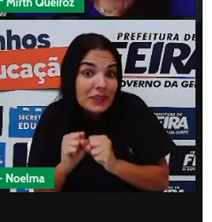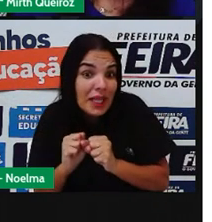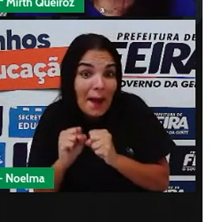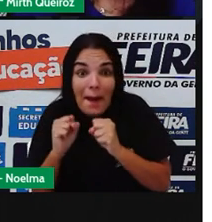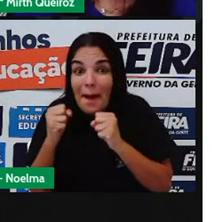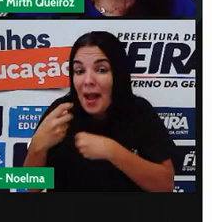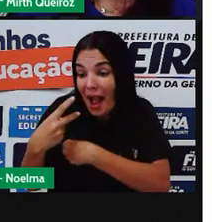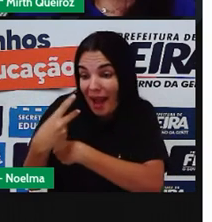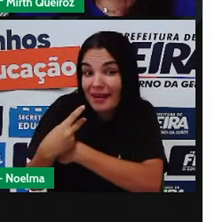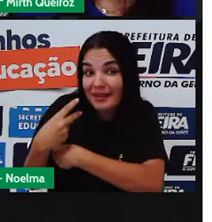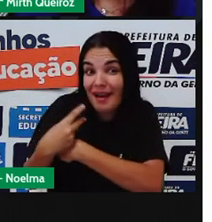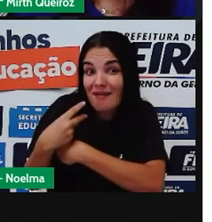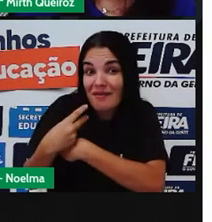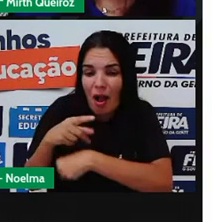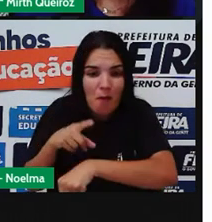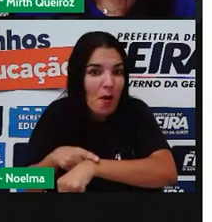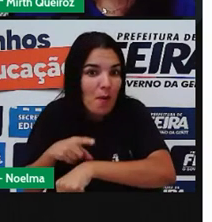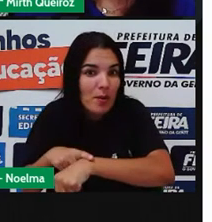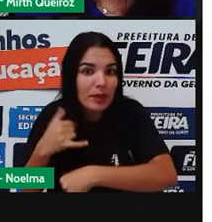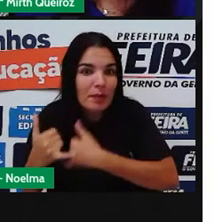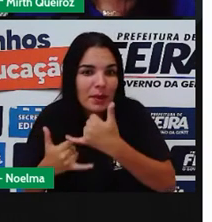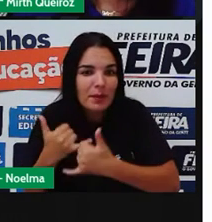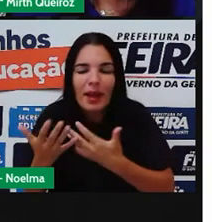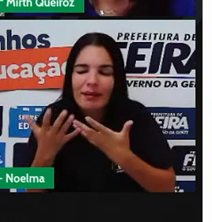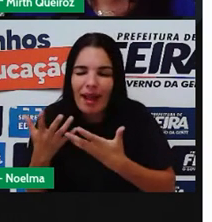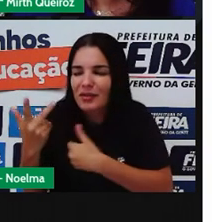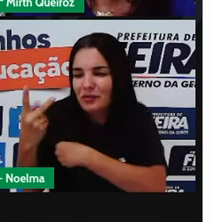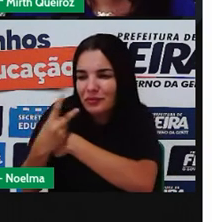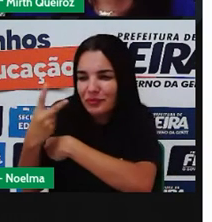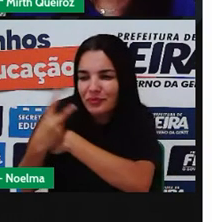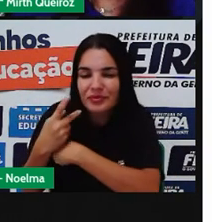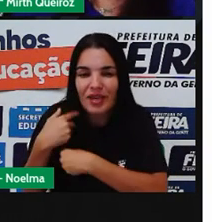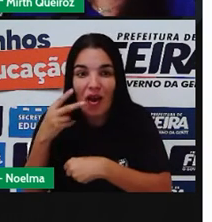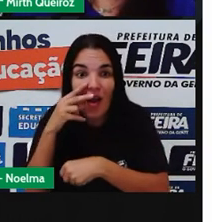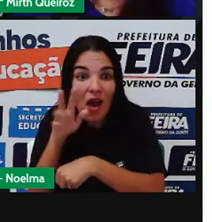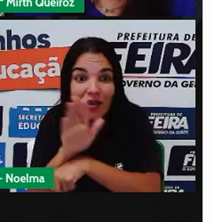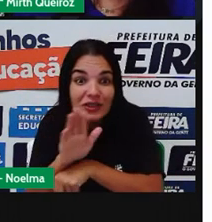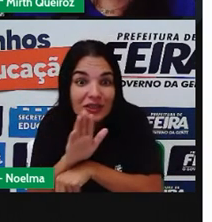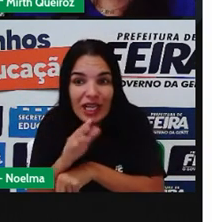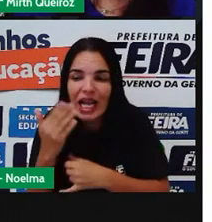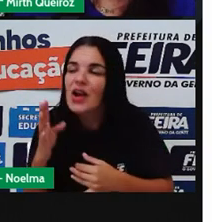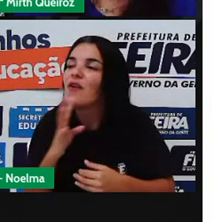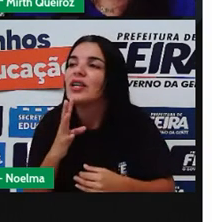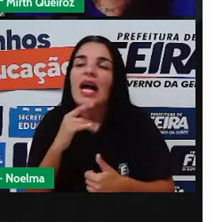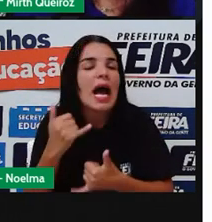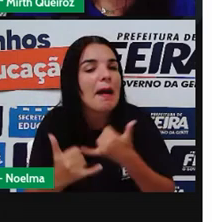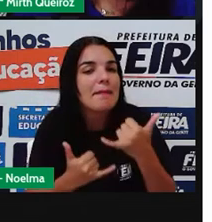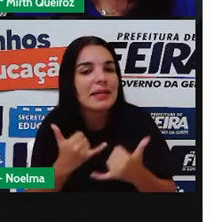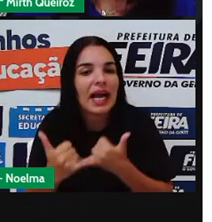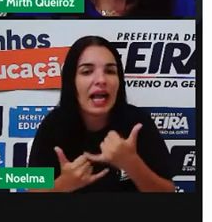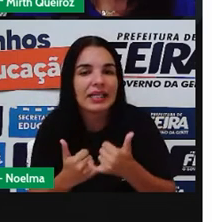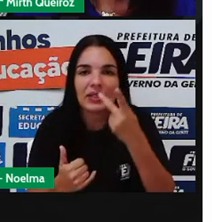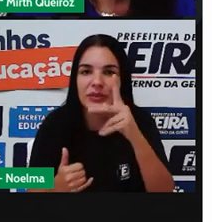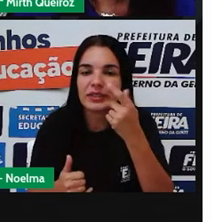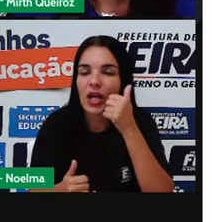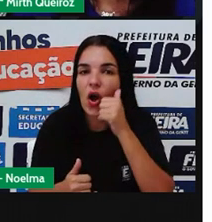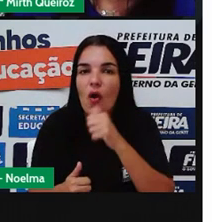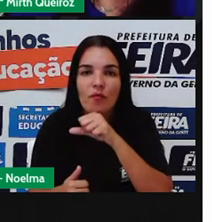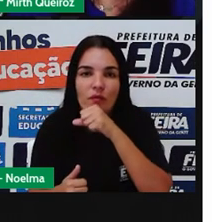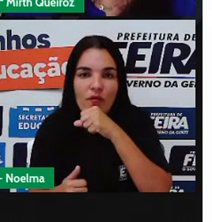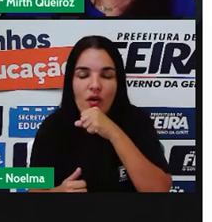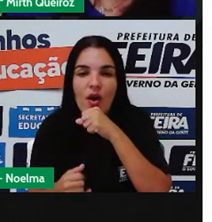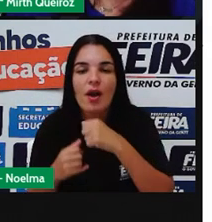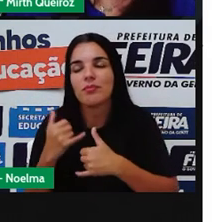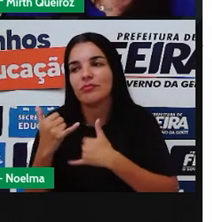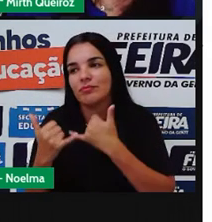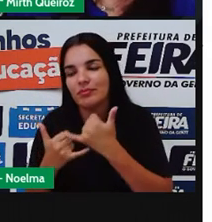momento de brincadeira Que a gente quer assistir E a gente quer ver Quer conhecer As brincadeiras Que seus avós Realizavam